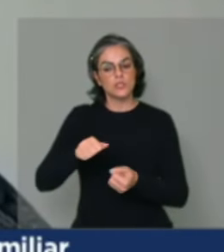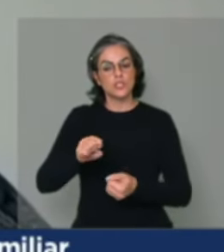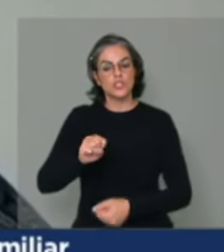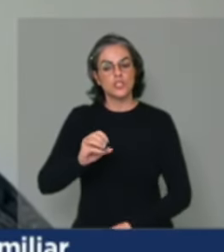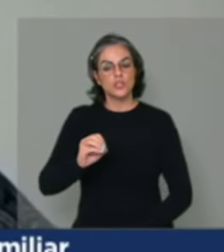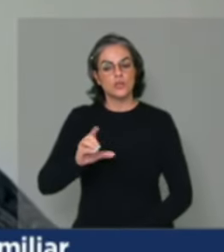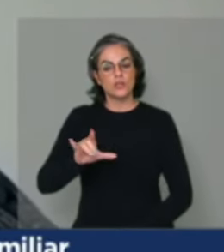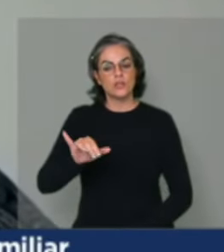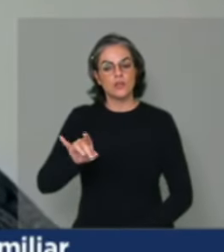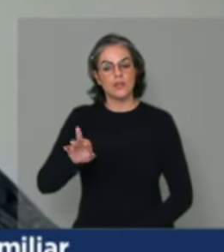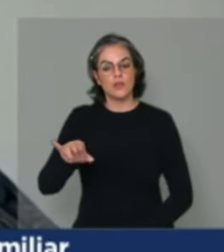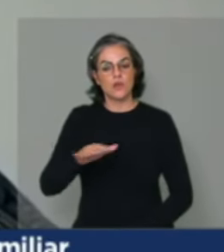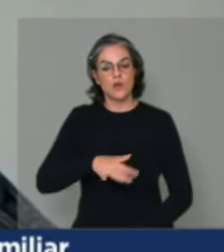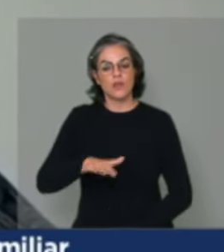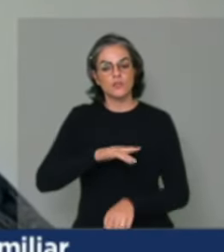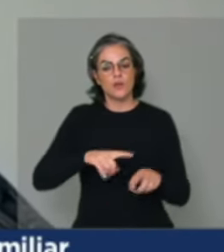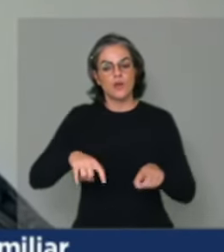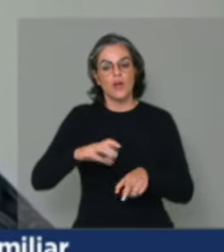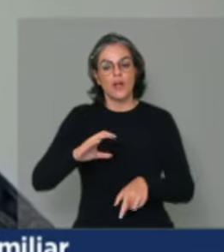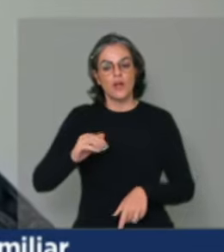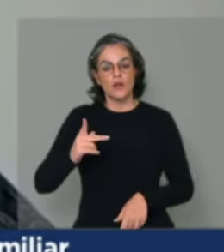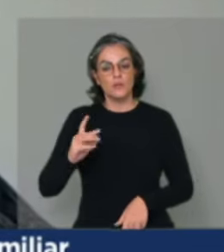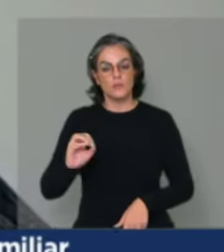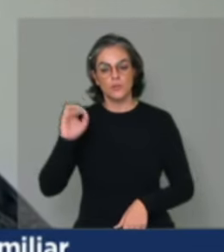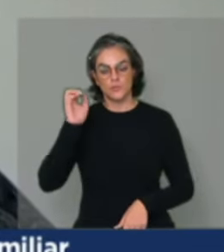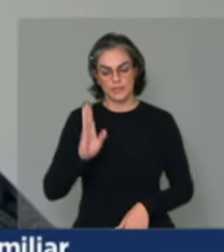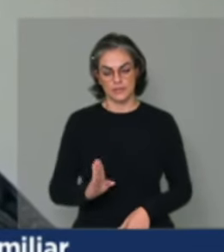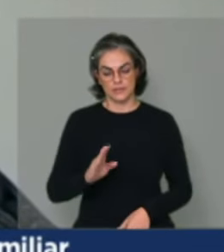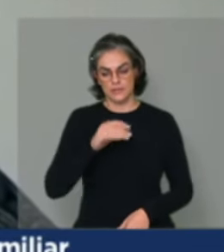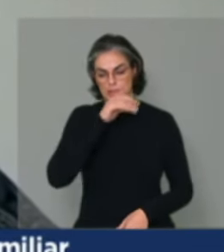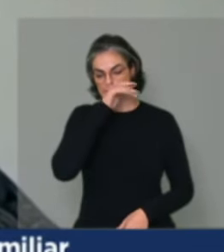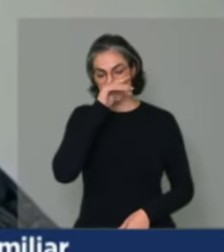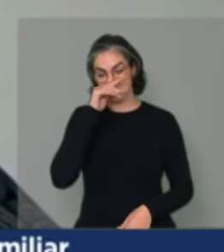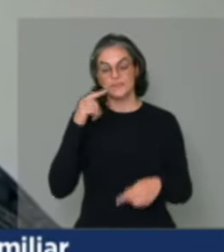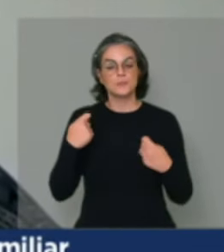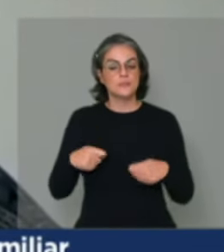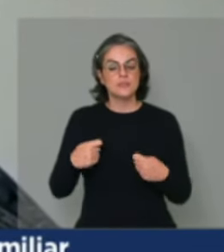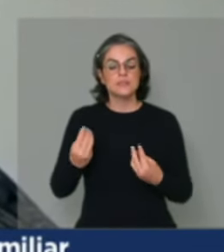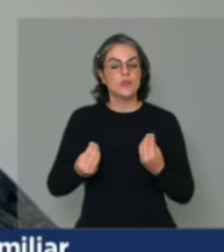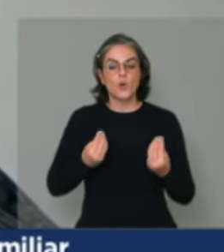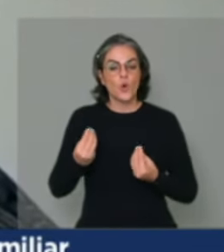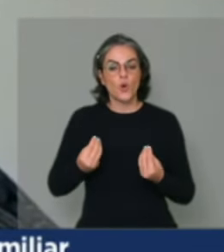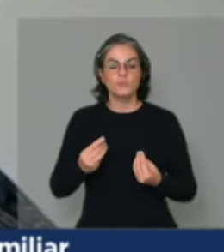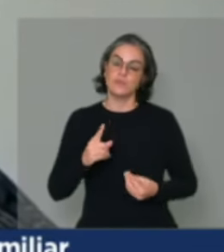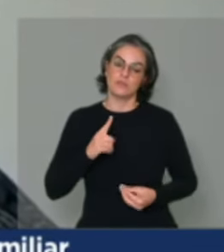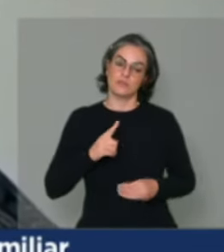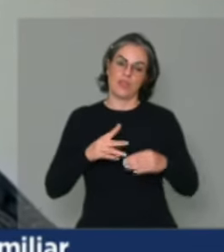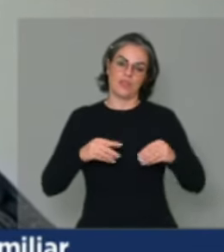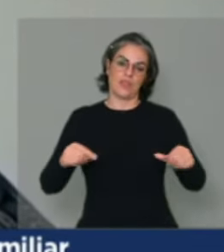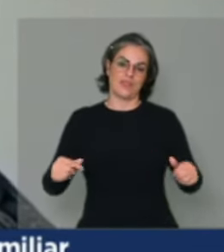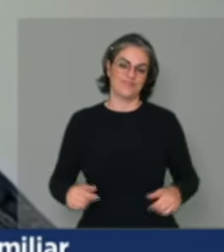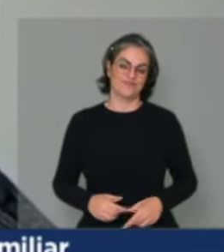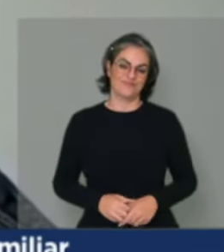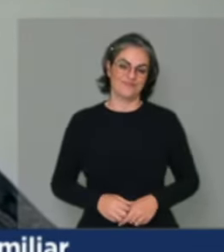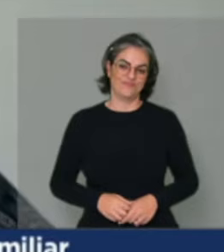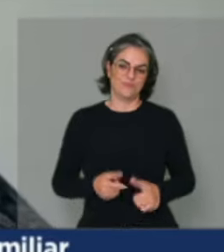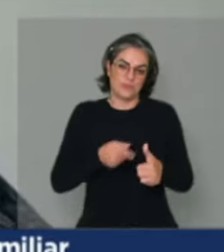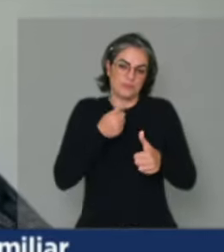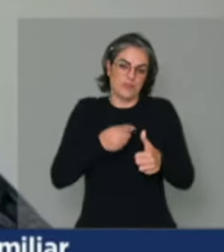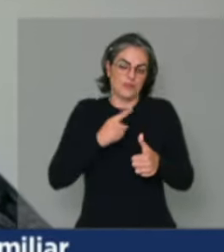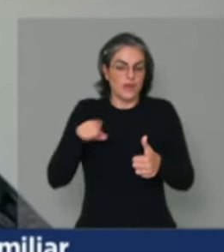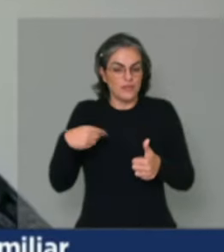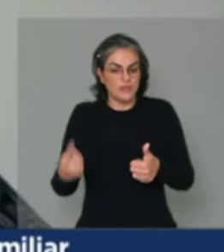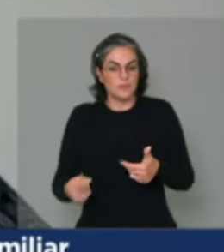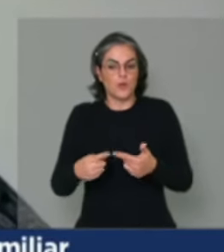brasileiro. E posso inicialmente, e isso passa inicialmente pelo acesso à terra, porque aí vem o crédito, vem a